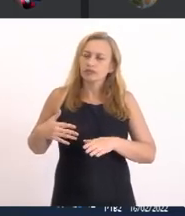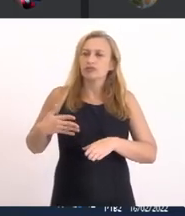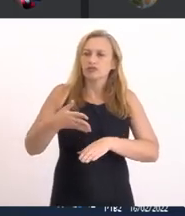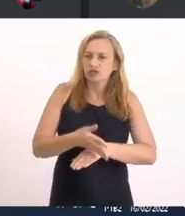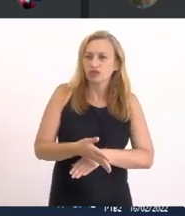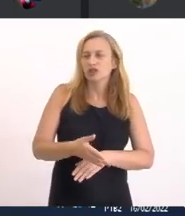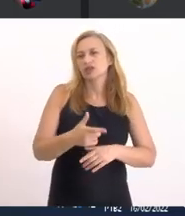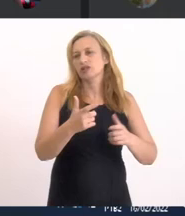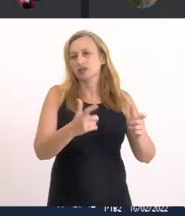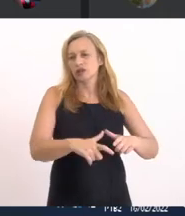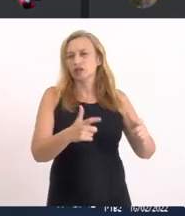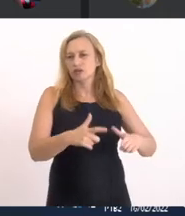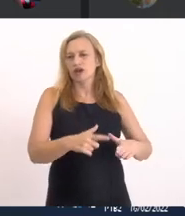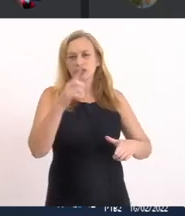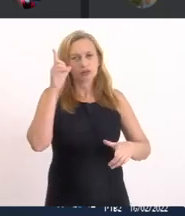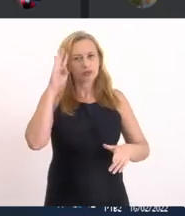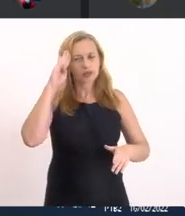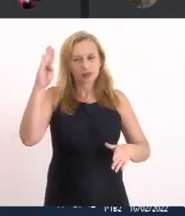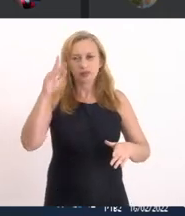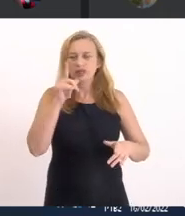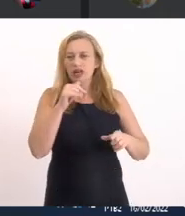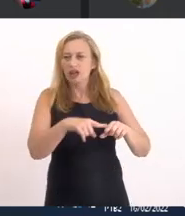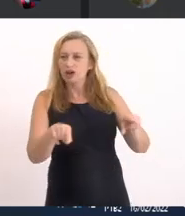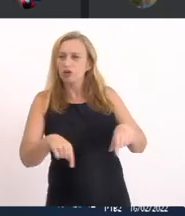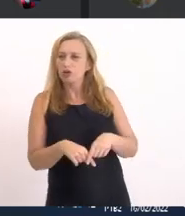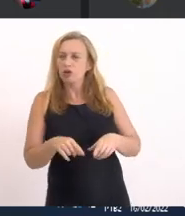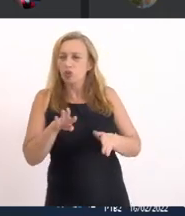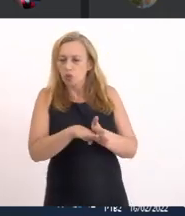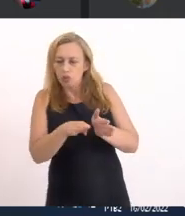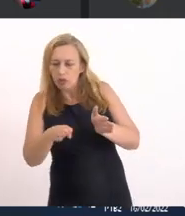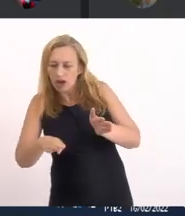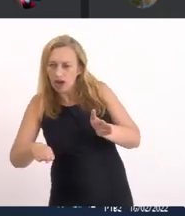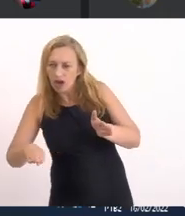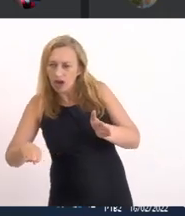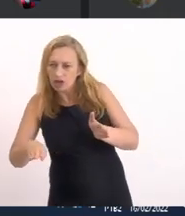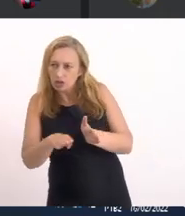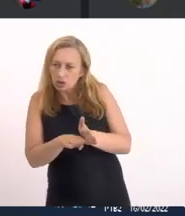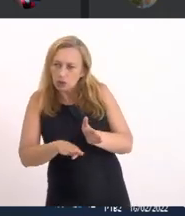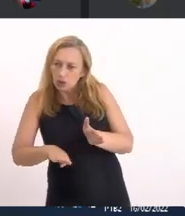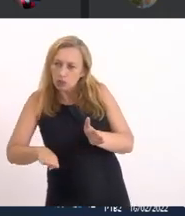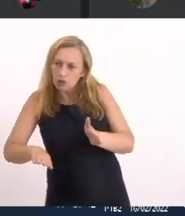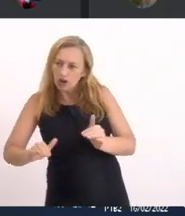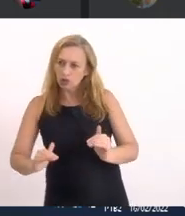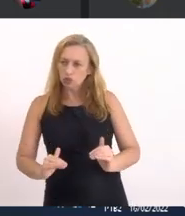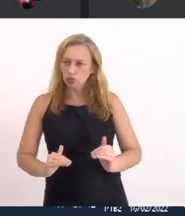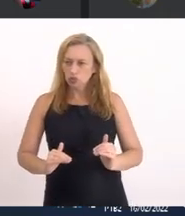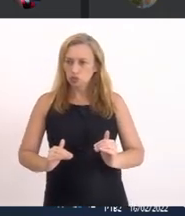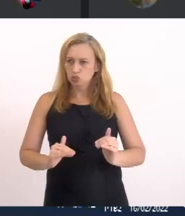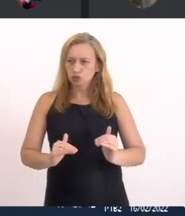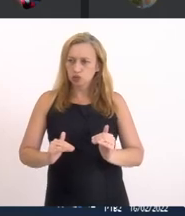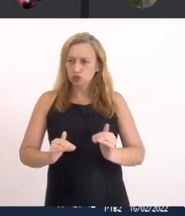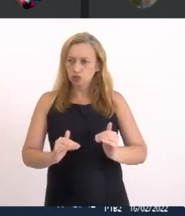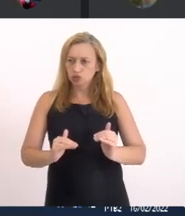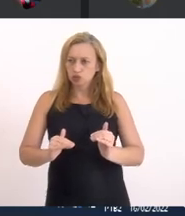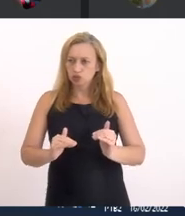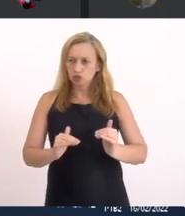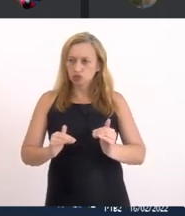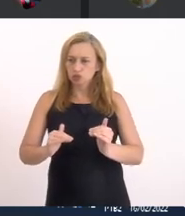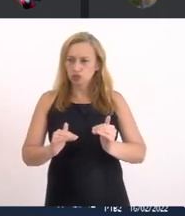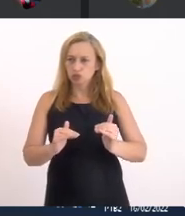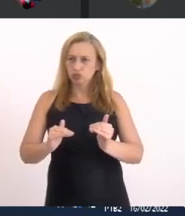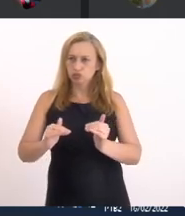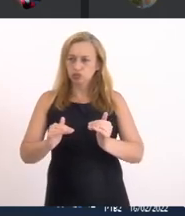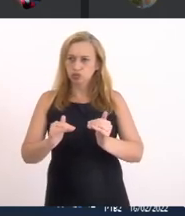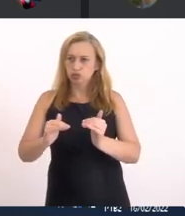lagoa de Mombasa Lembrando que o mar Vai subir O mar vai subir Já está começando a